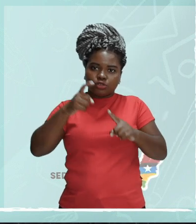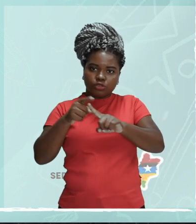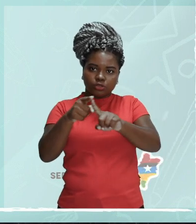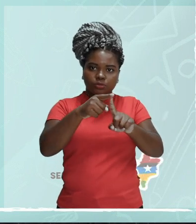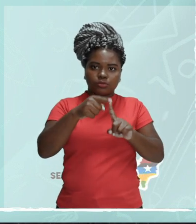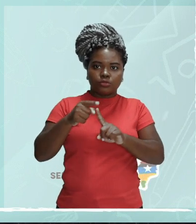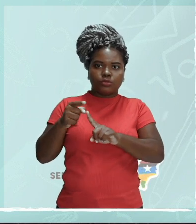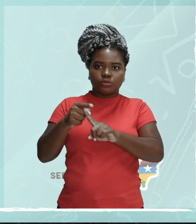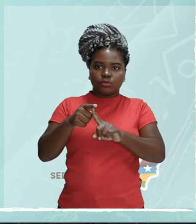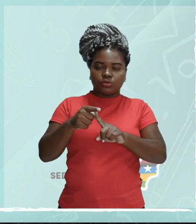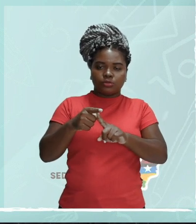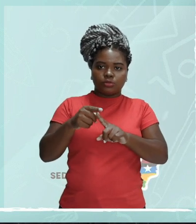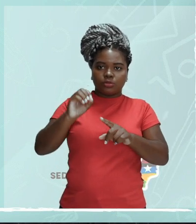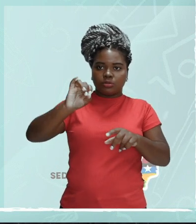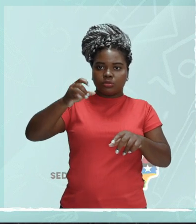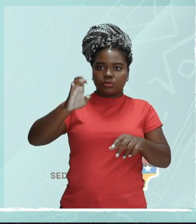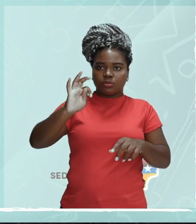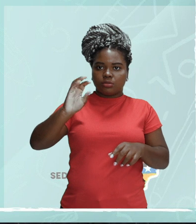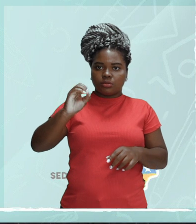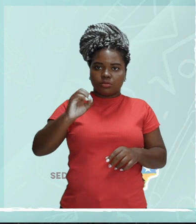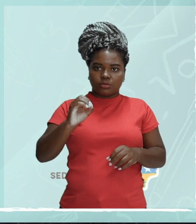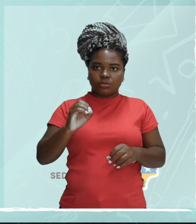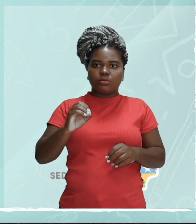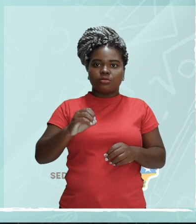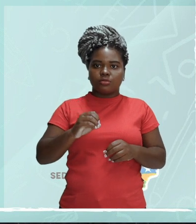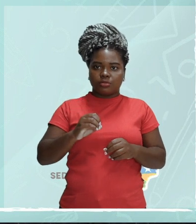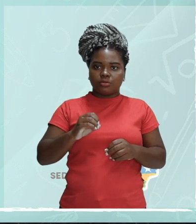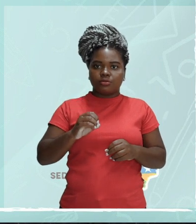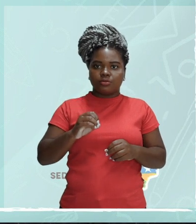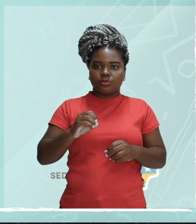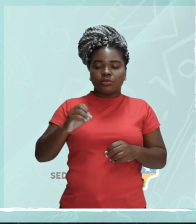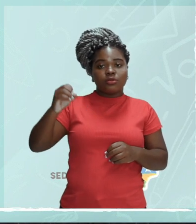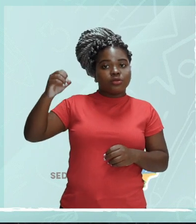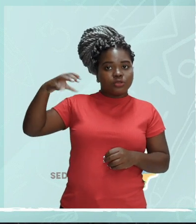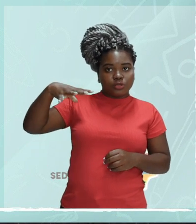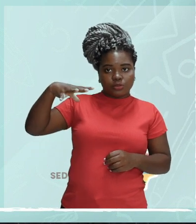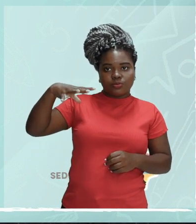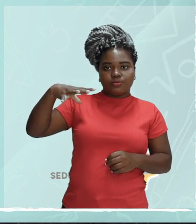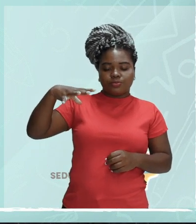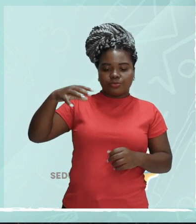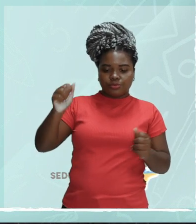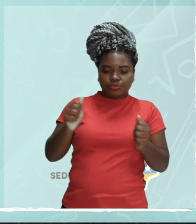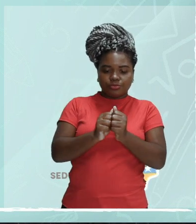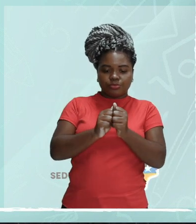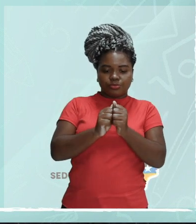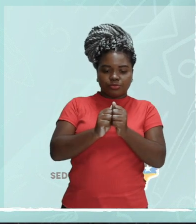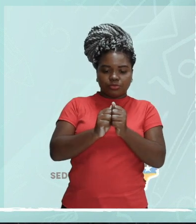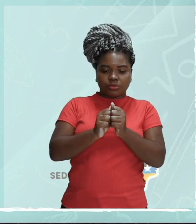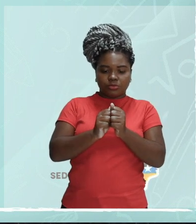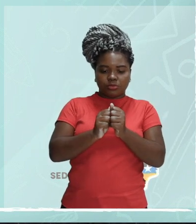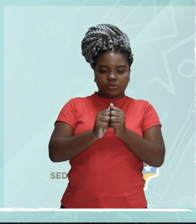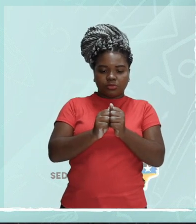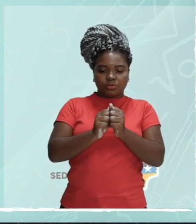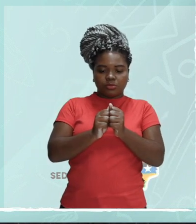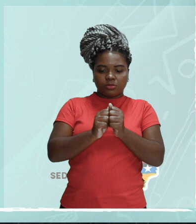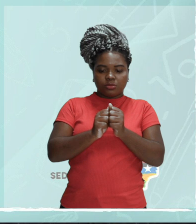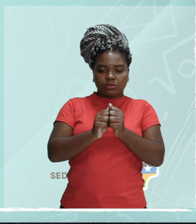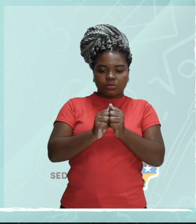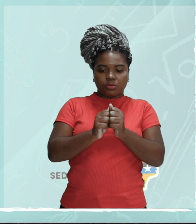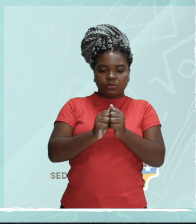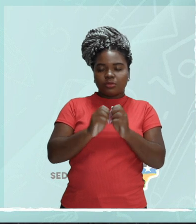nenhuma de suas características, prestem atenção, nenhuma de suas características sofre modificações.